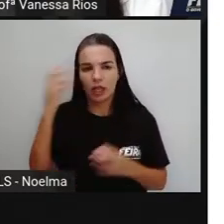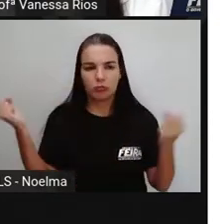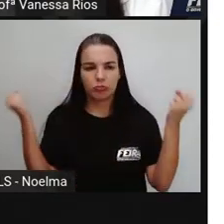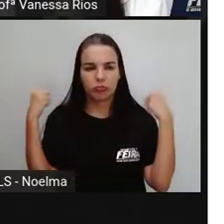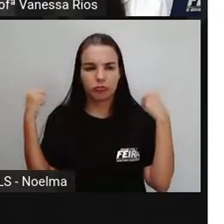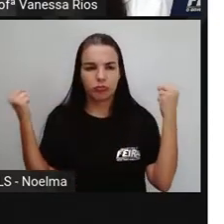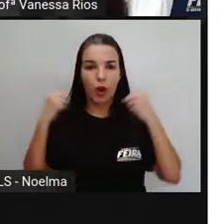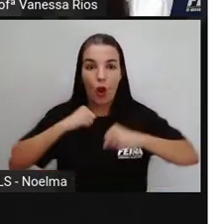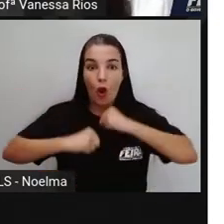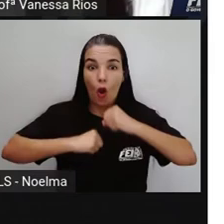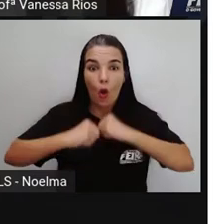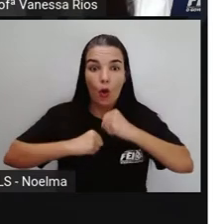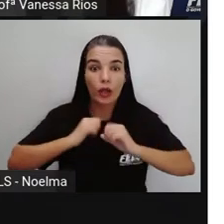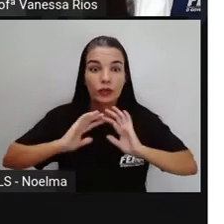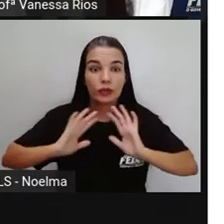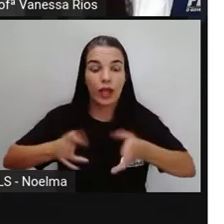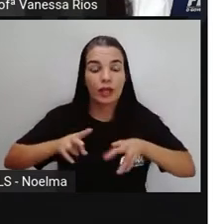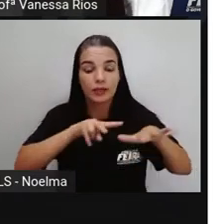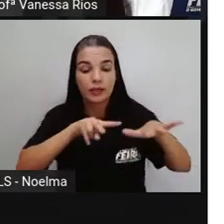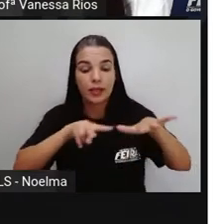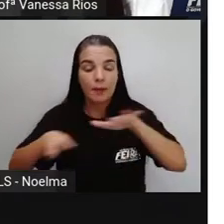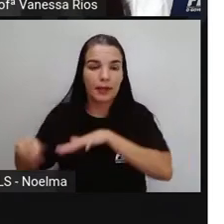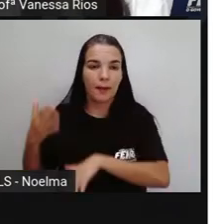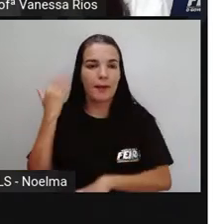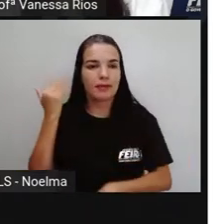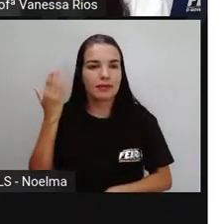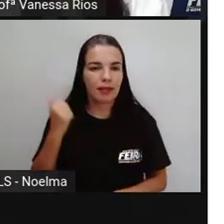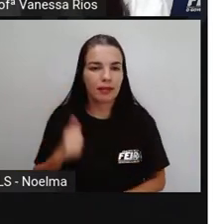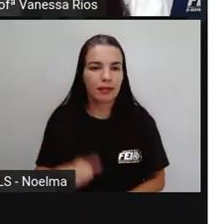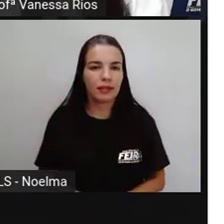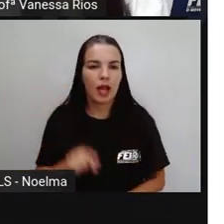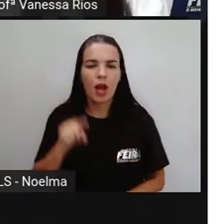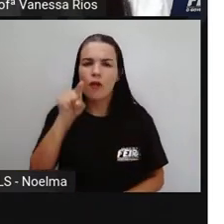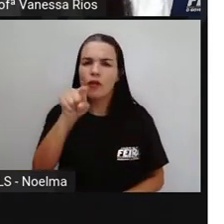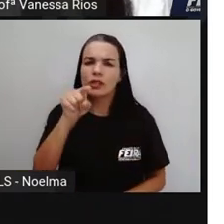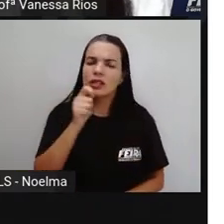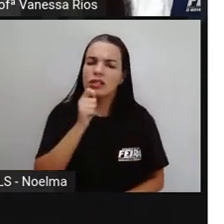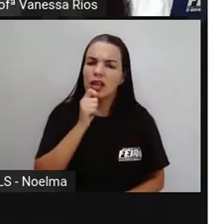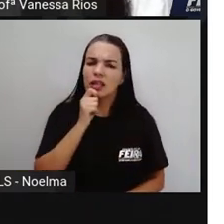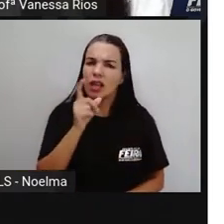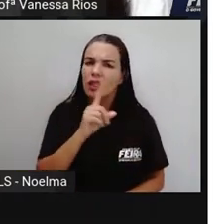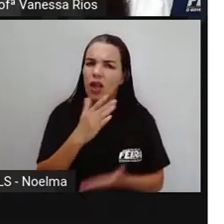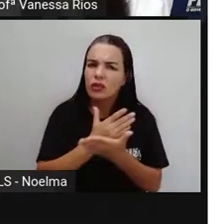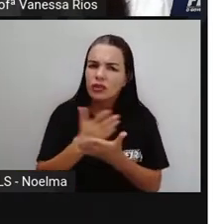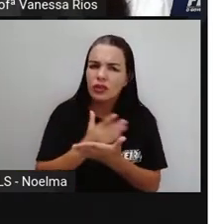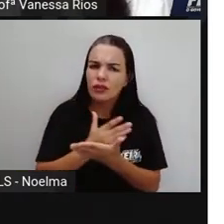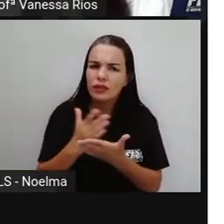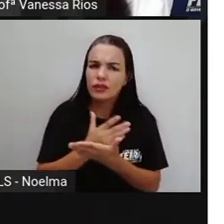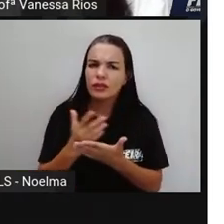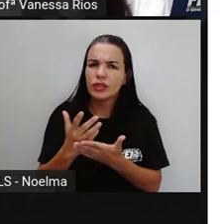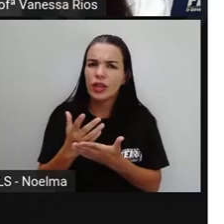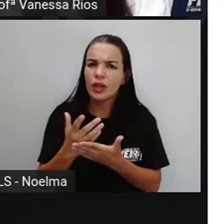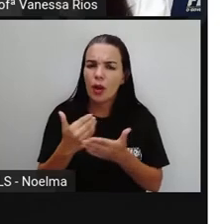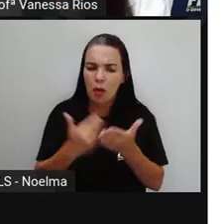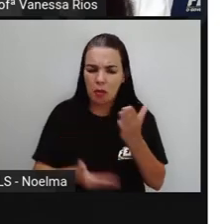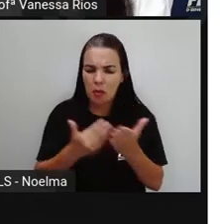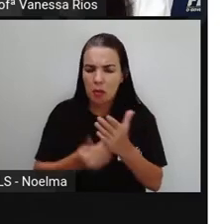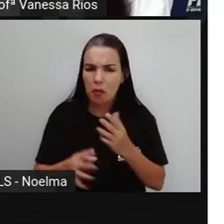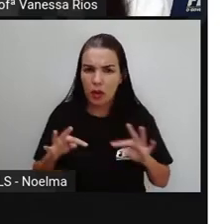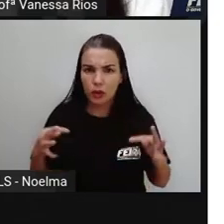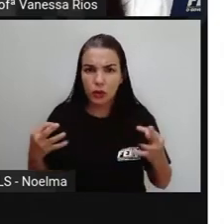maratona na semana passada. E vocês ainda não dividiram a despesa entre todos?